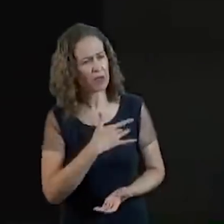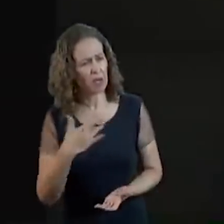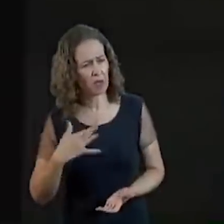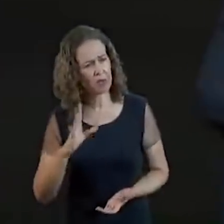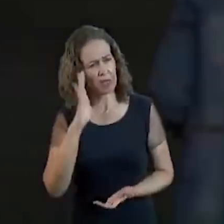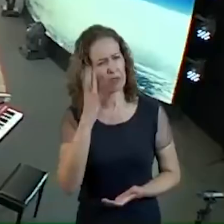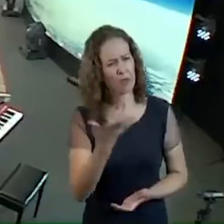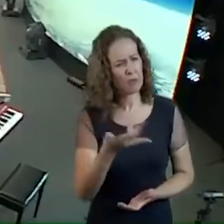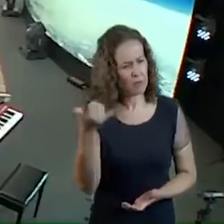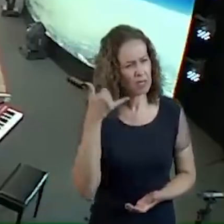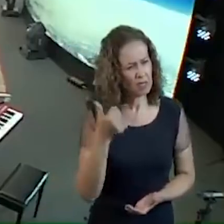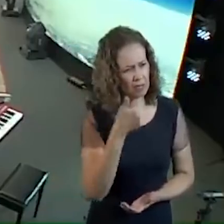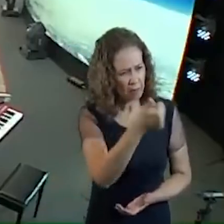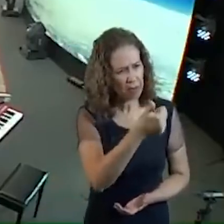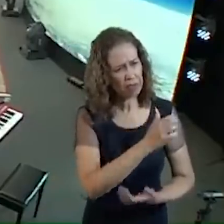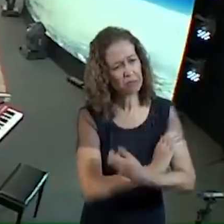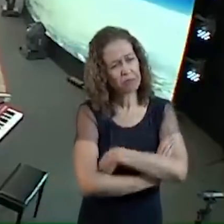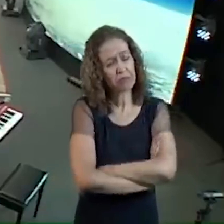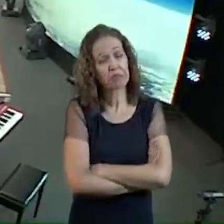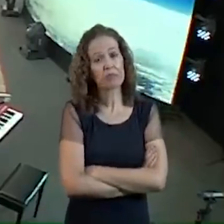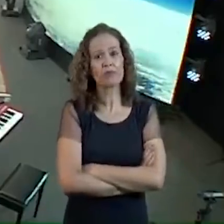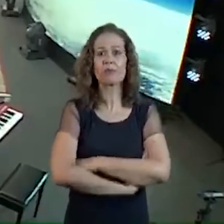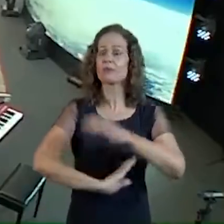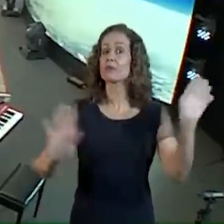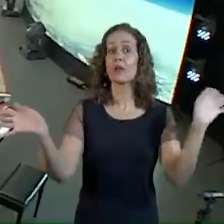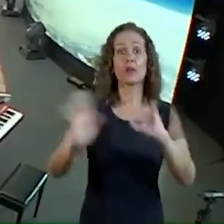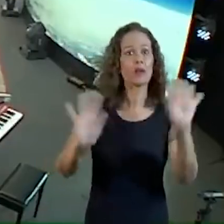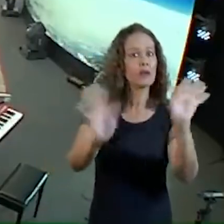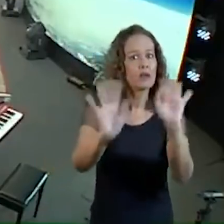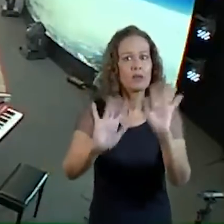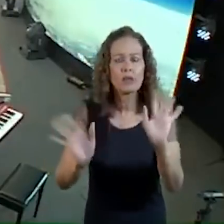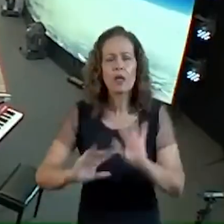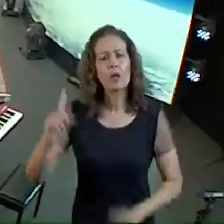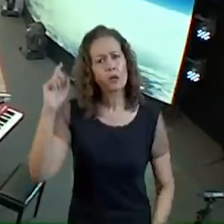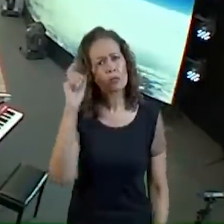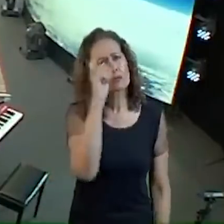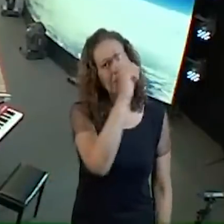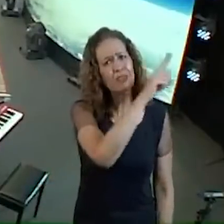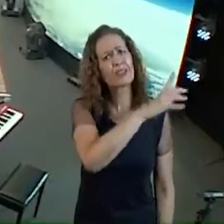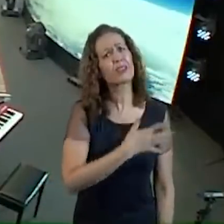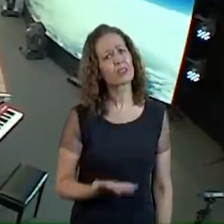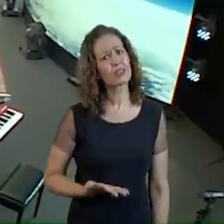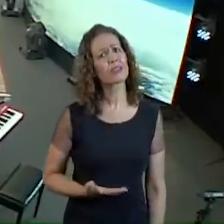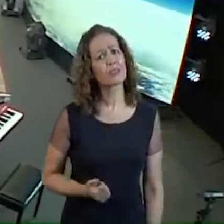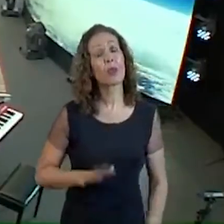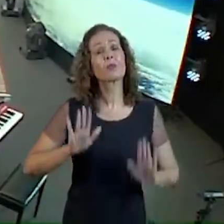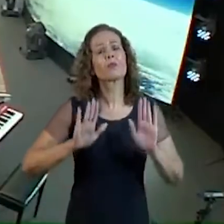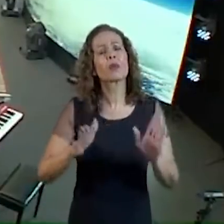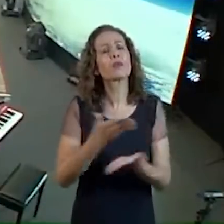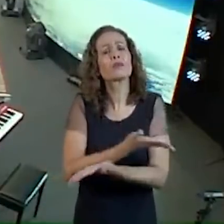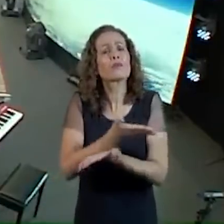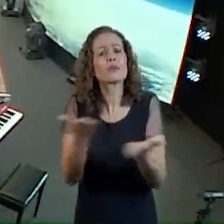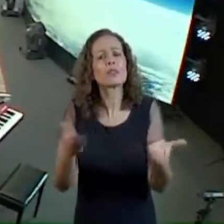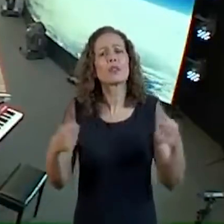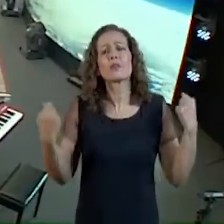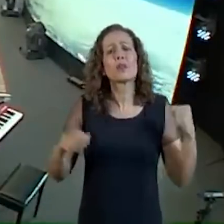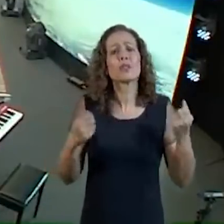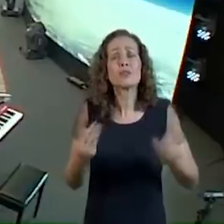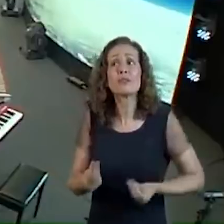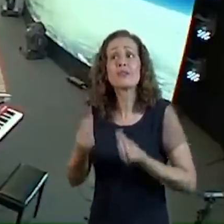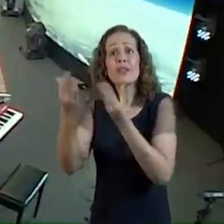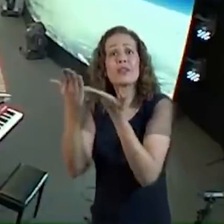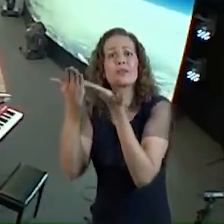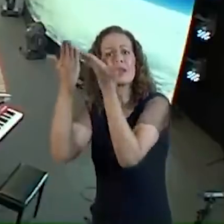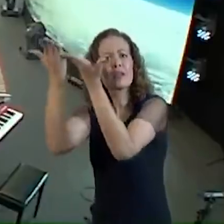liga Tá Não, gente É difícil Mas você tem que passar O volante para ele